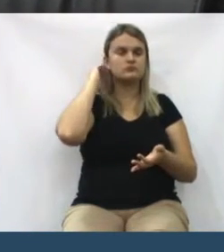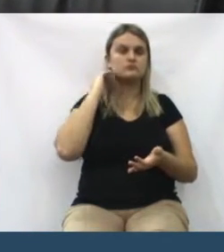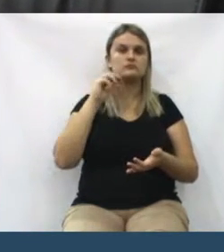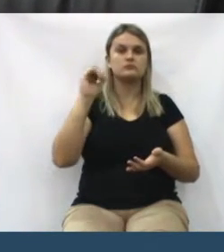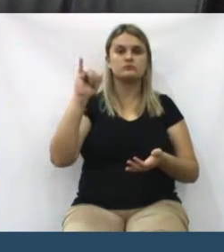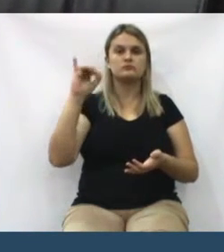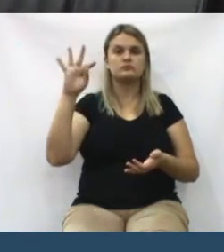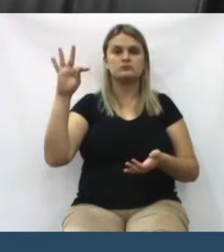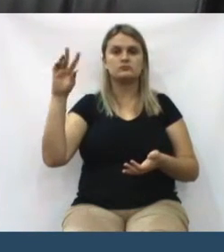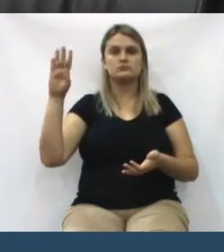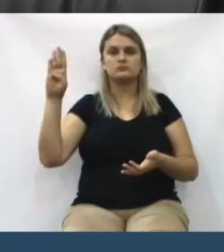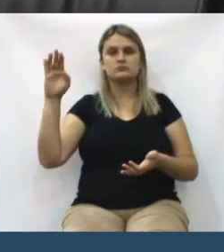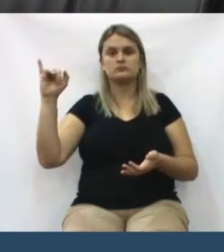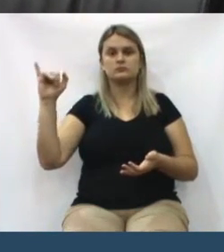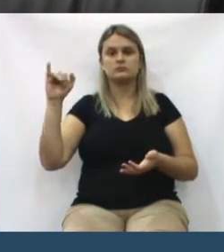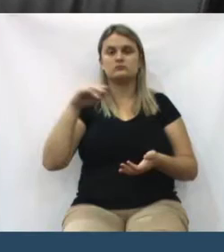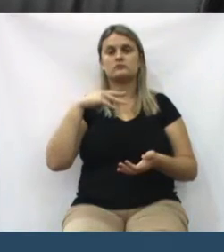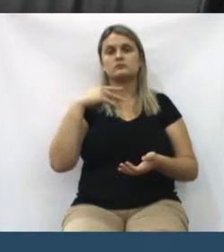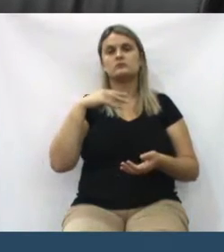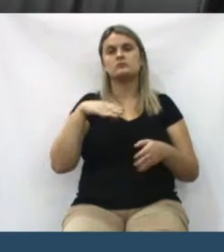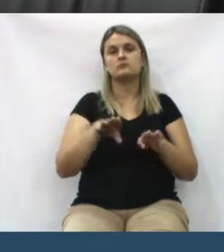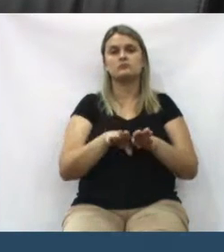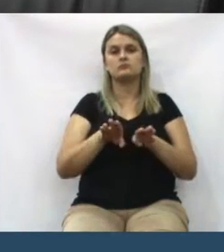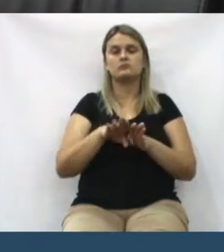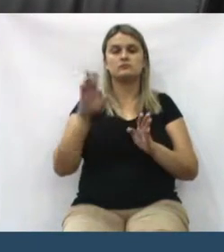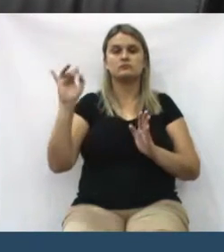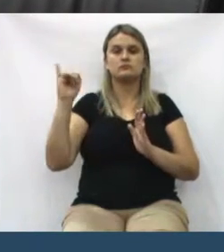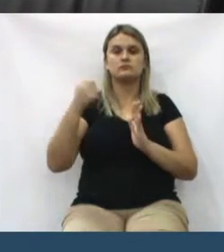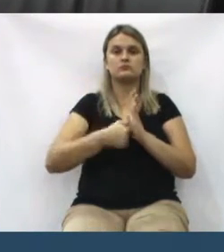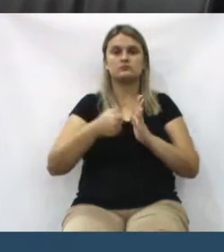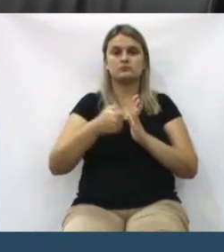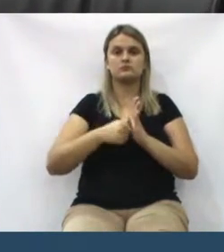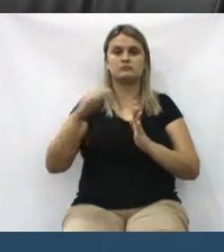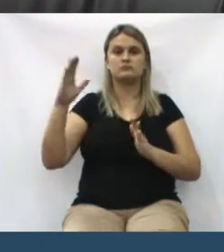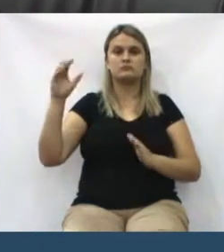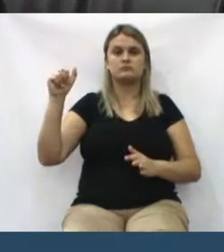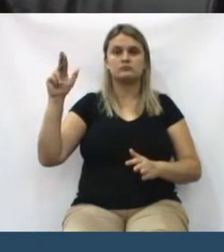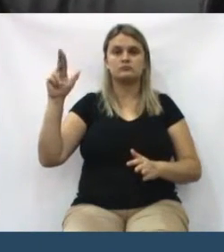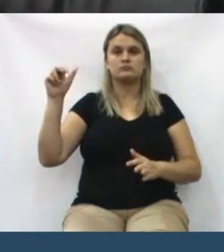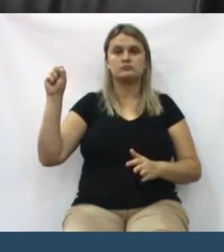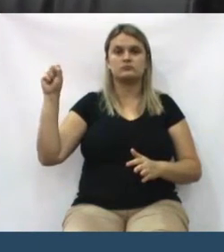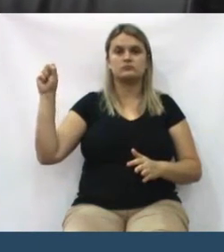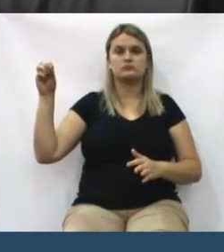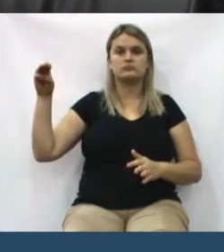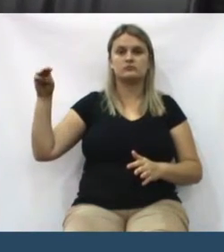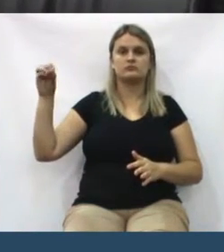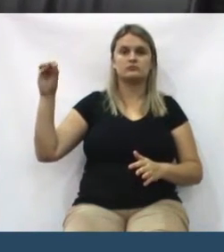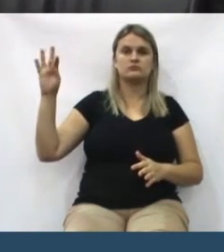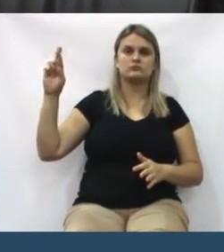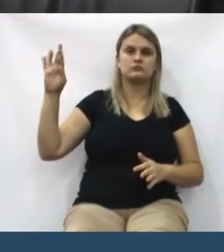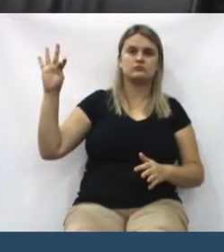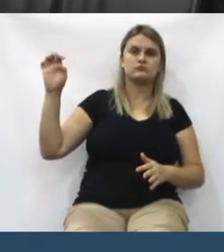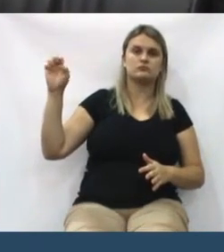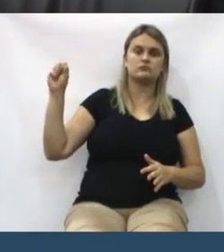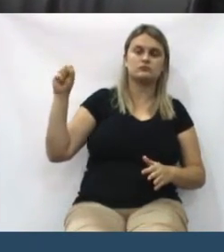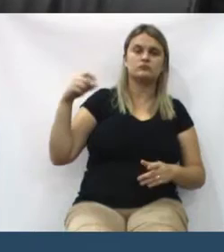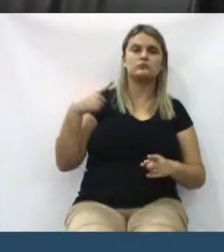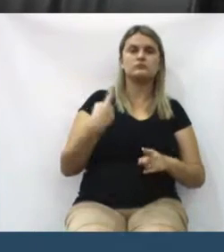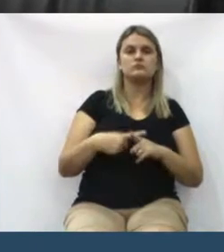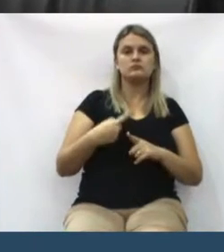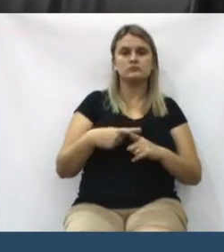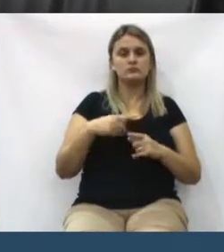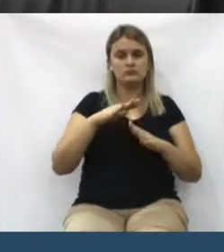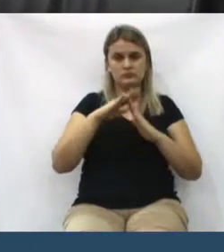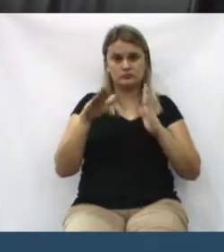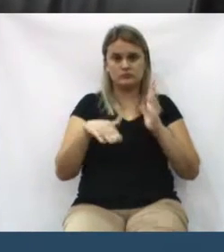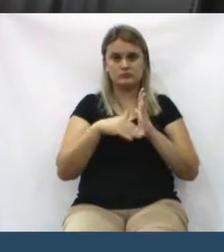quanto do Imposto de Transmissão Causas Mortes. Por que isso? Todos sabemos, até aprovamos